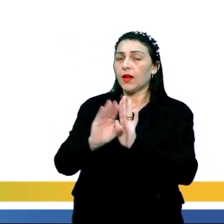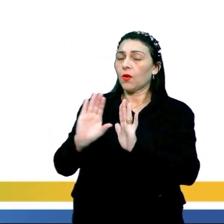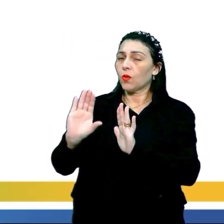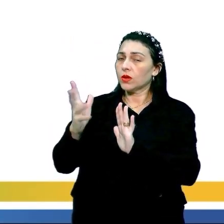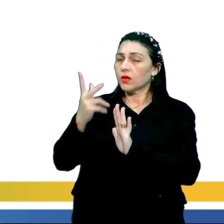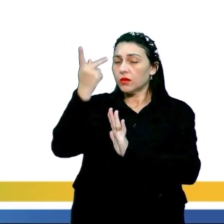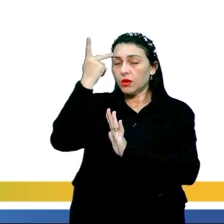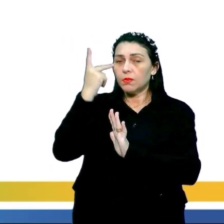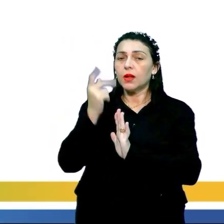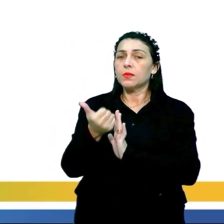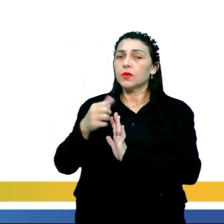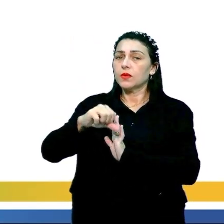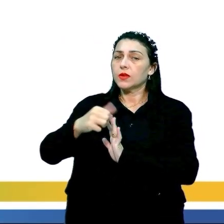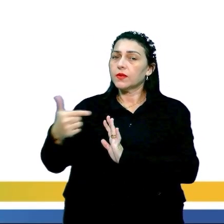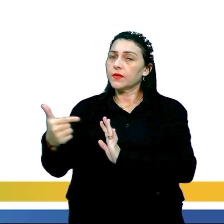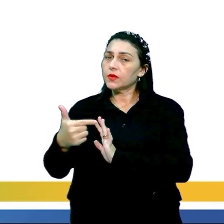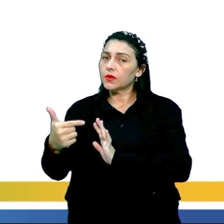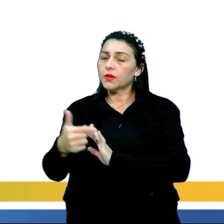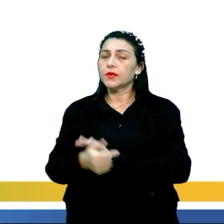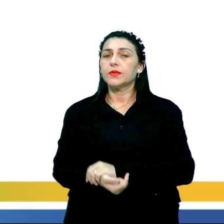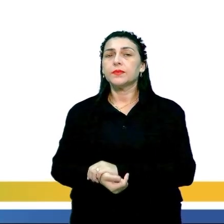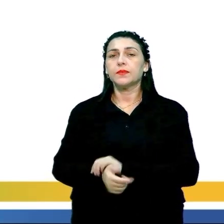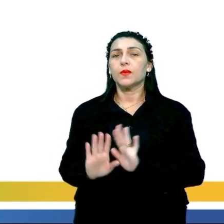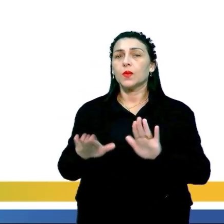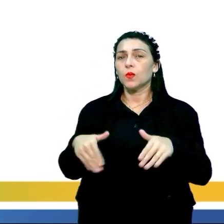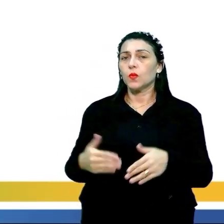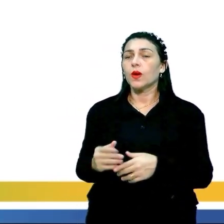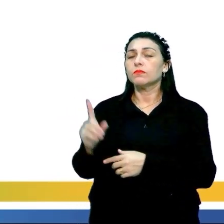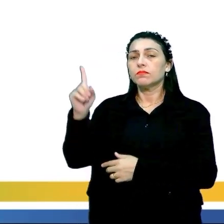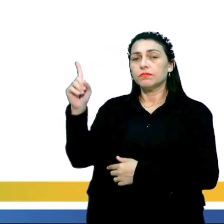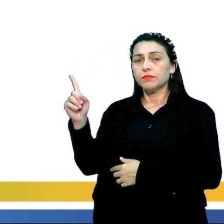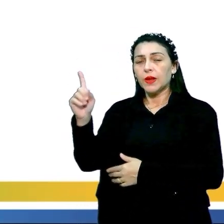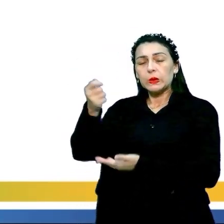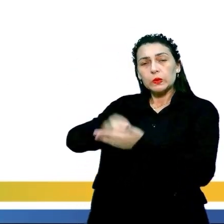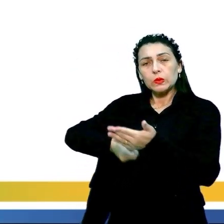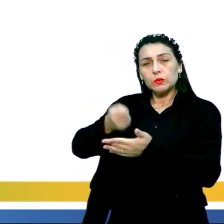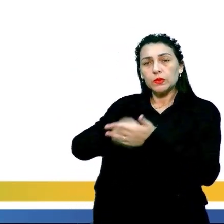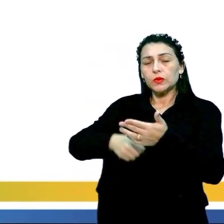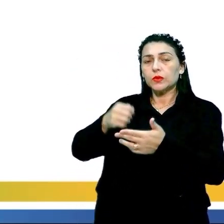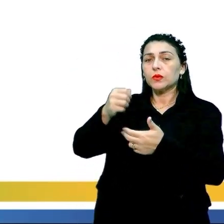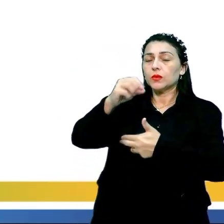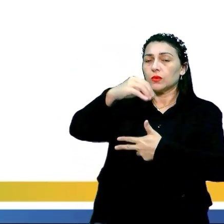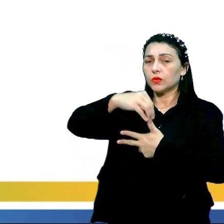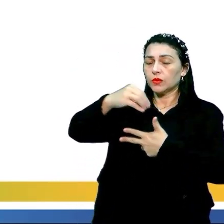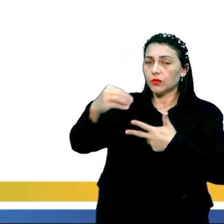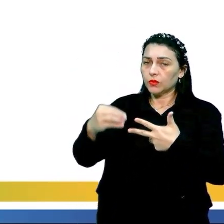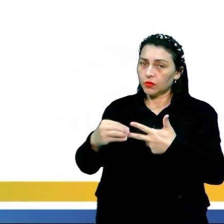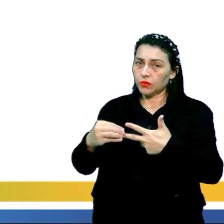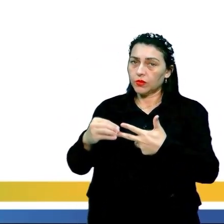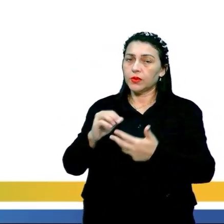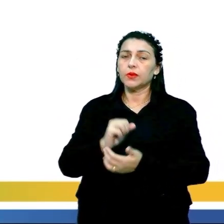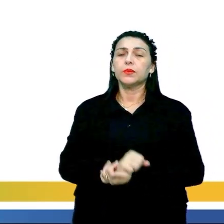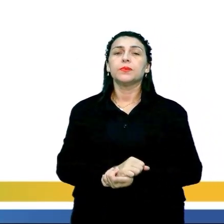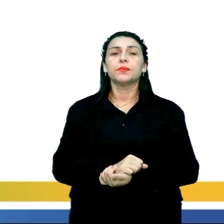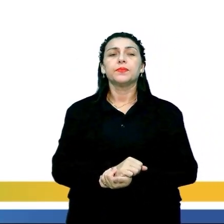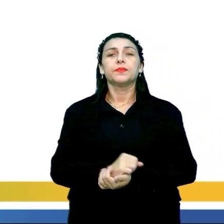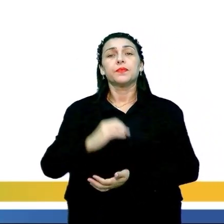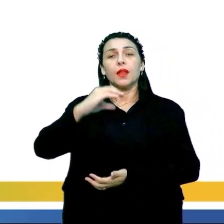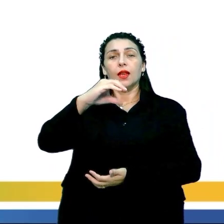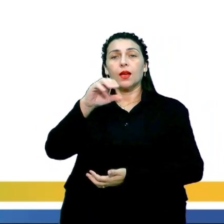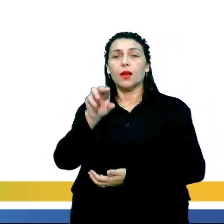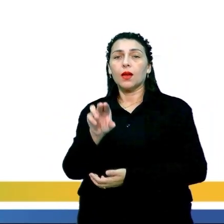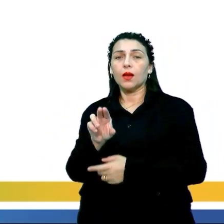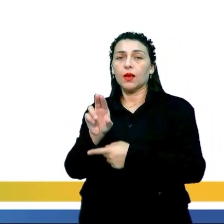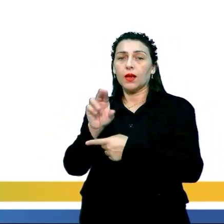1922. Então, vamos ver aí quais são as vanguardas mais cobradas nos vestibulares e, claro, no Enem. A